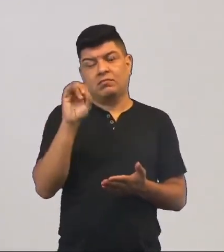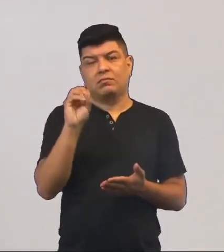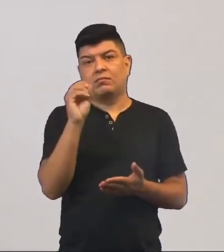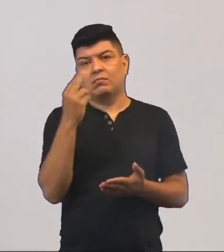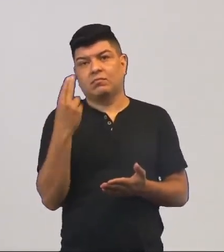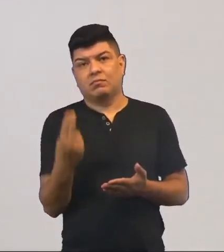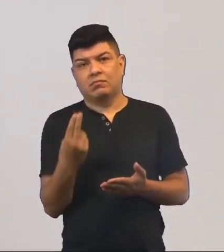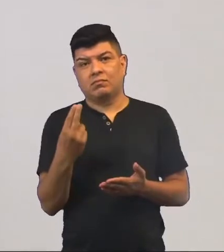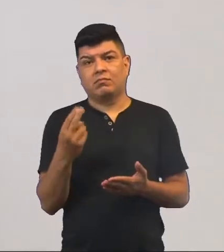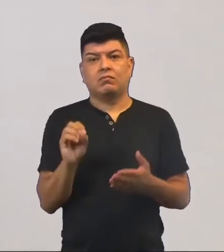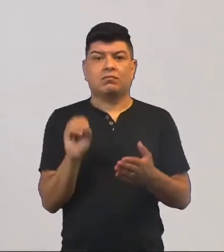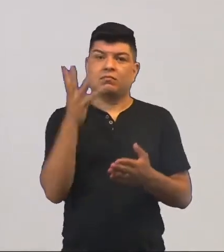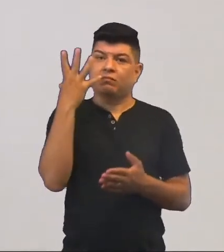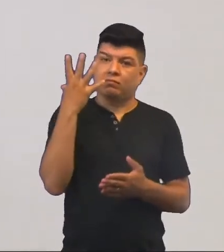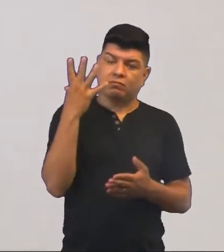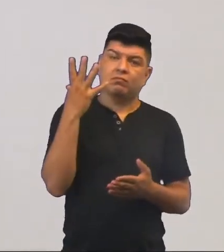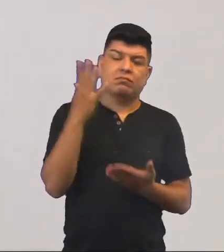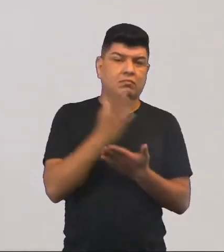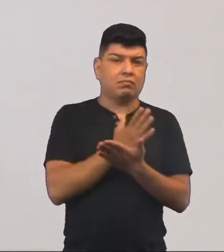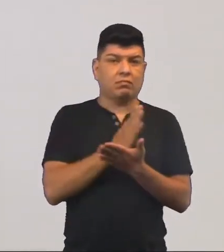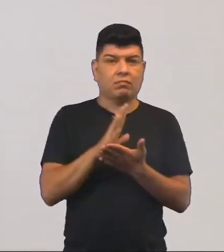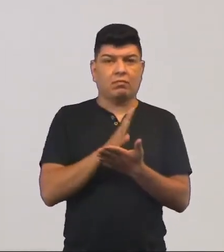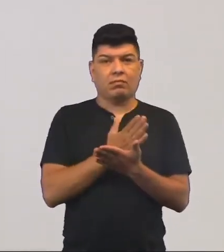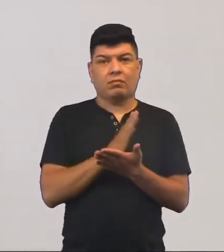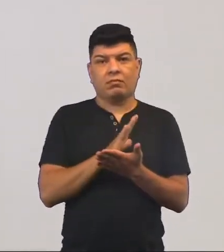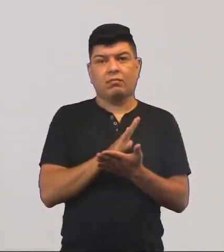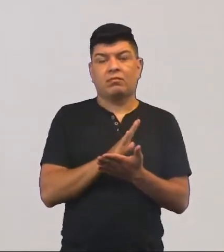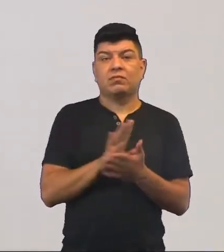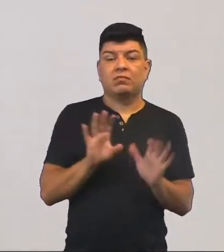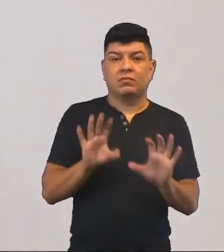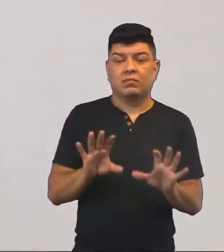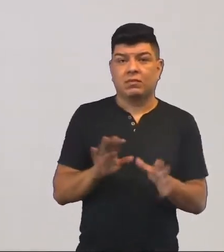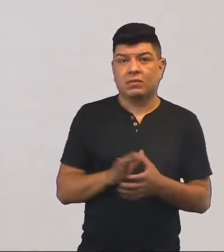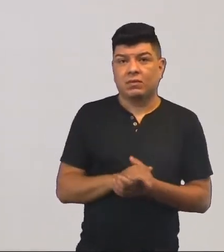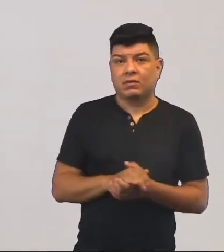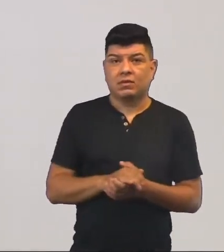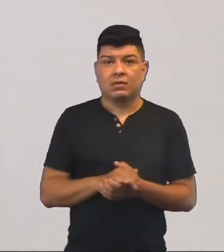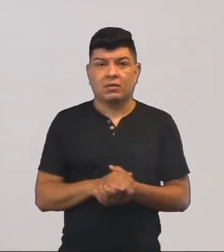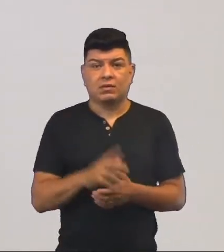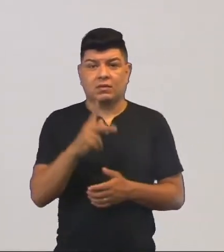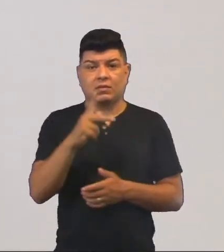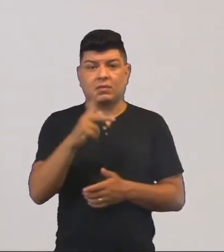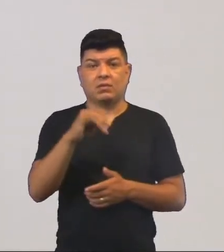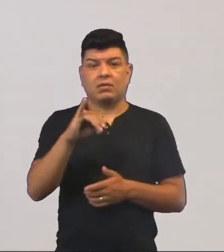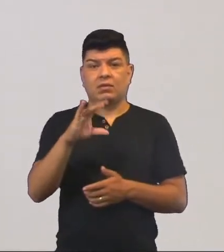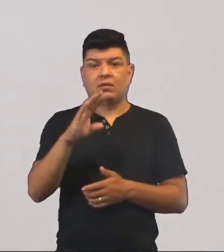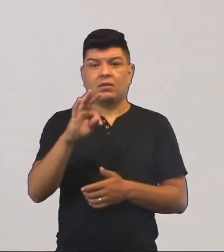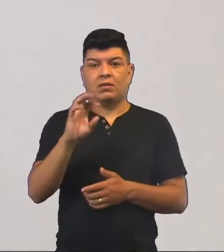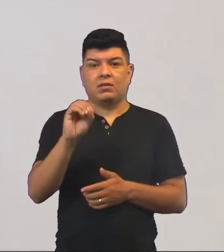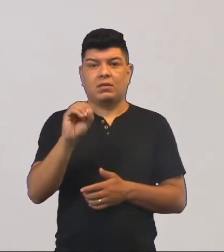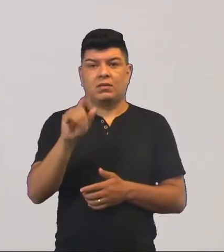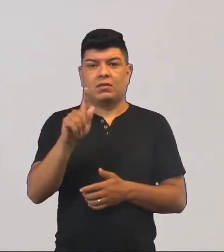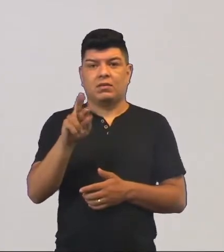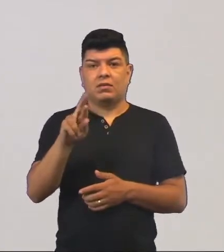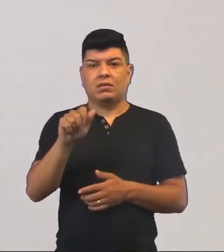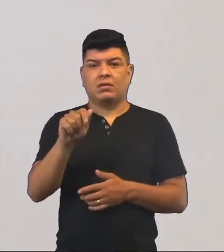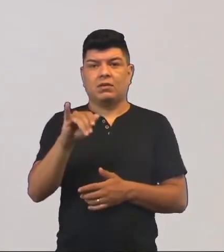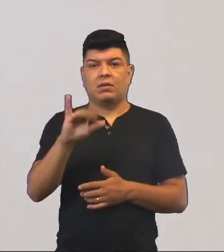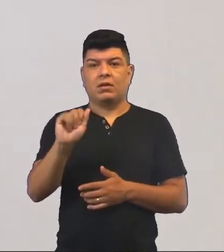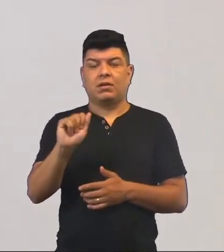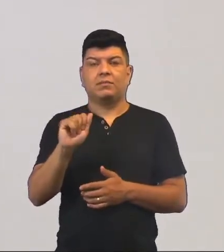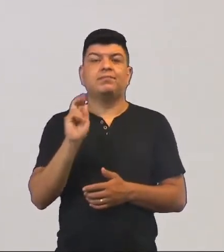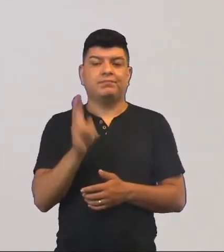ou uma cena de algum acontecimento. E isso nós chamamos de pictografia. Certinho?